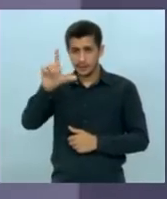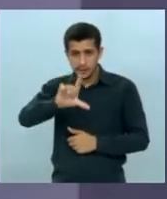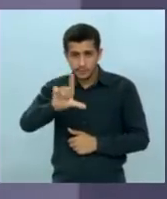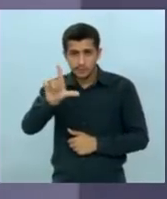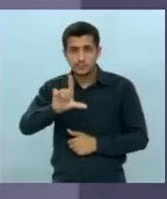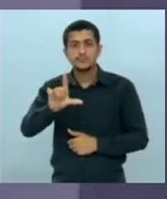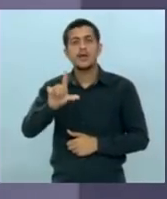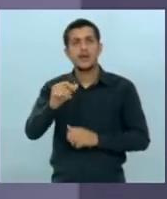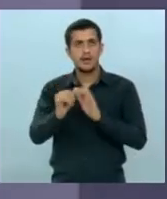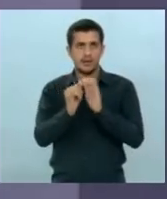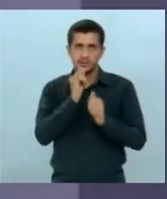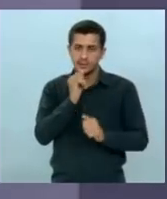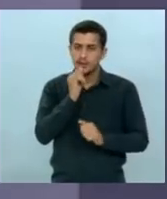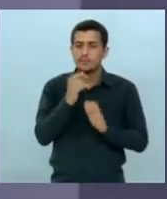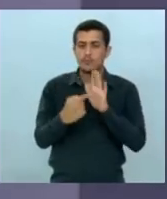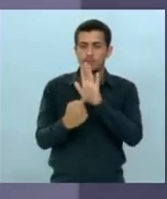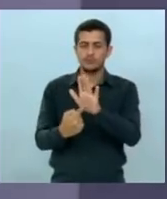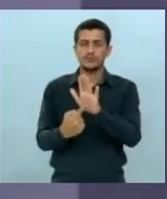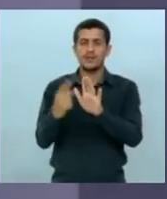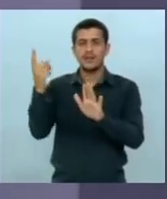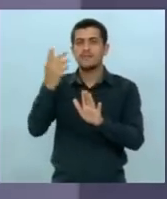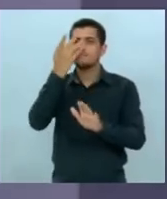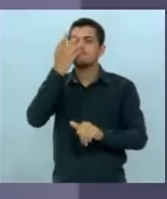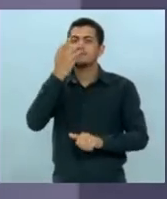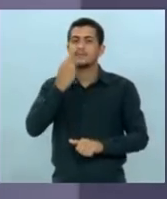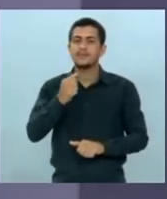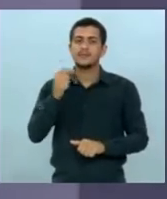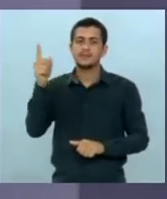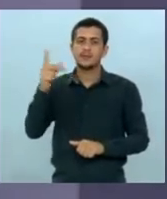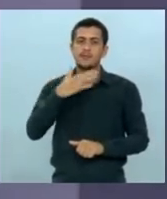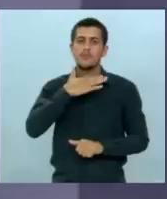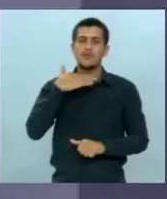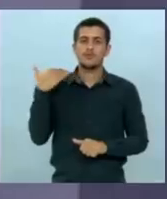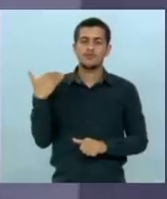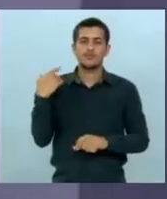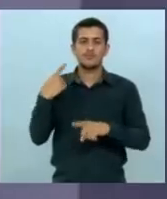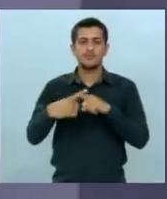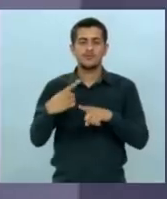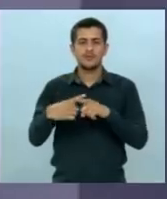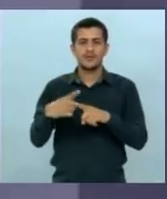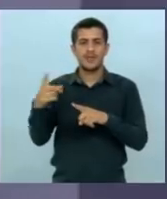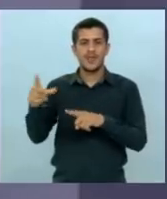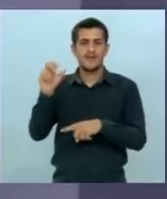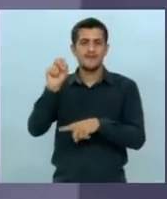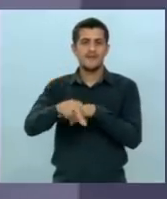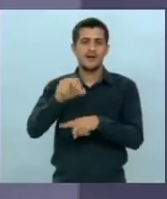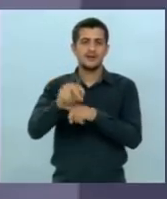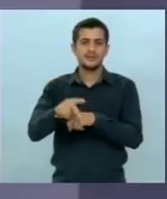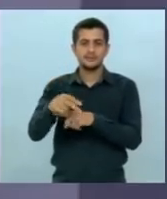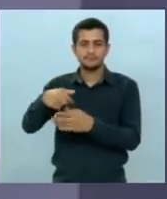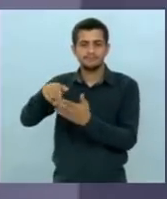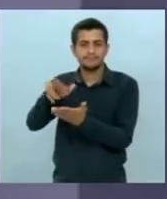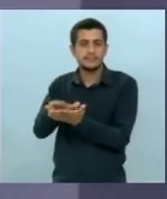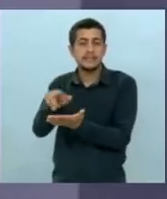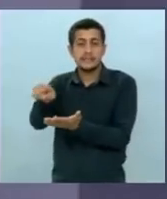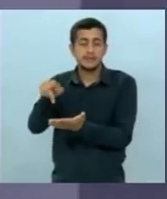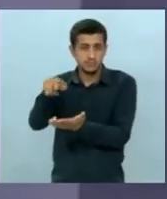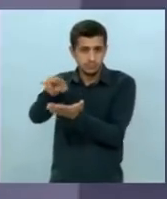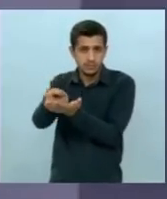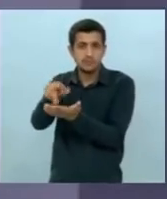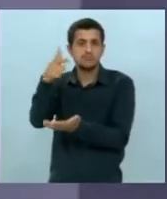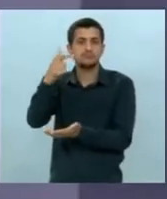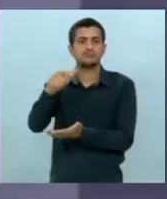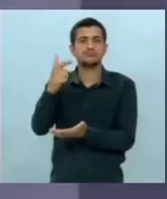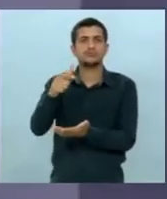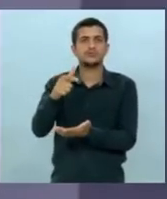na semana passada morreu uma criança por quê? porque não tinha vaga para se internar então nós temos que modificar você